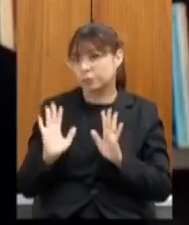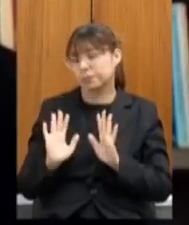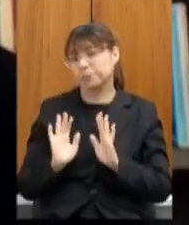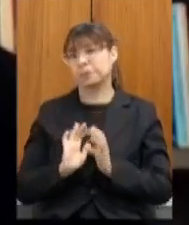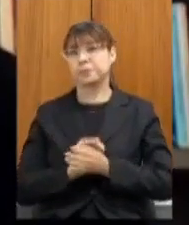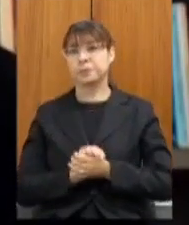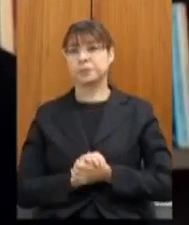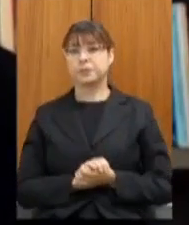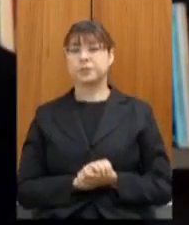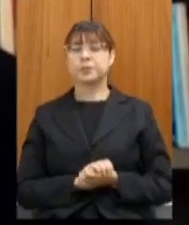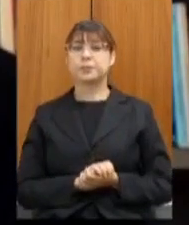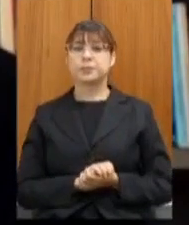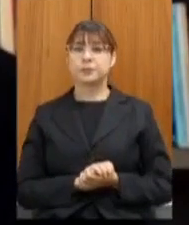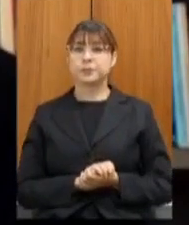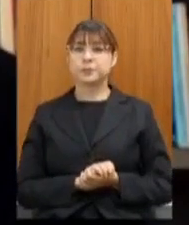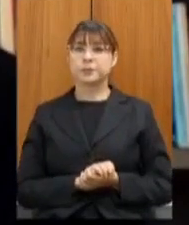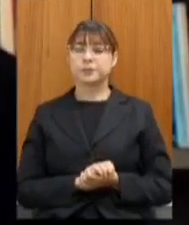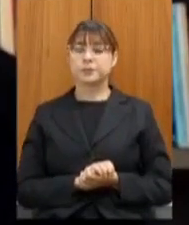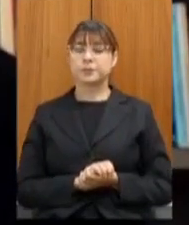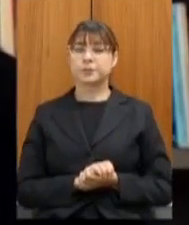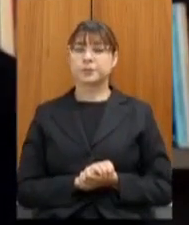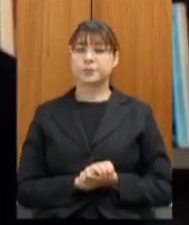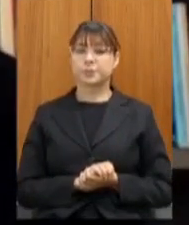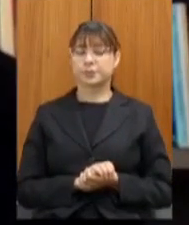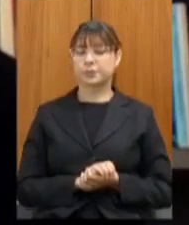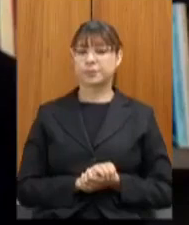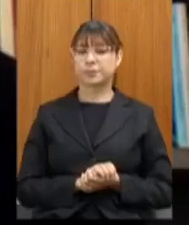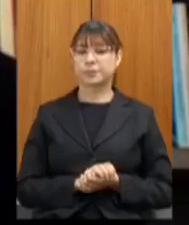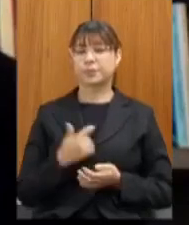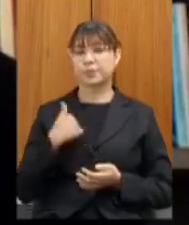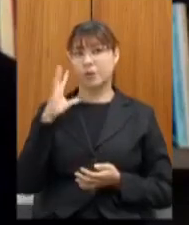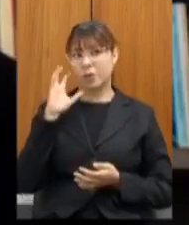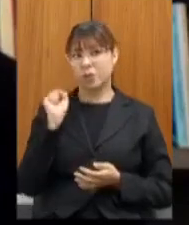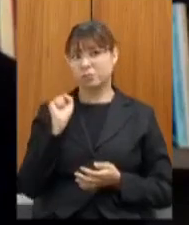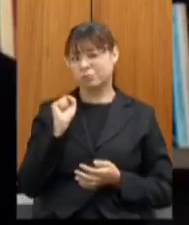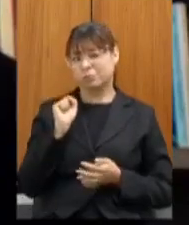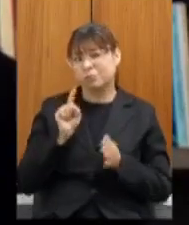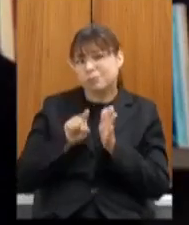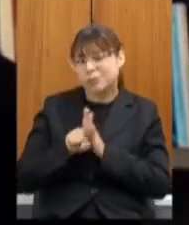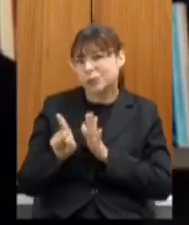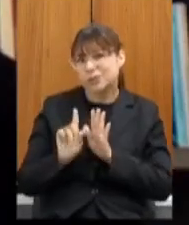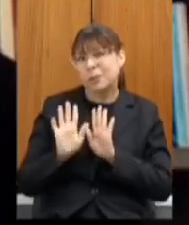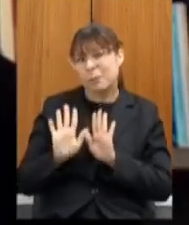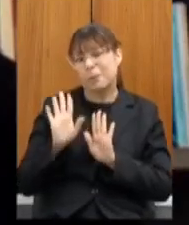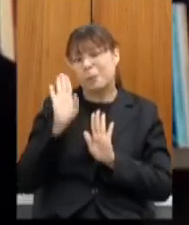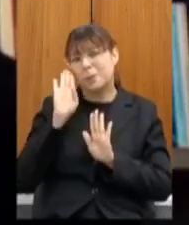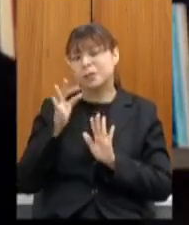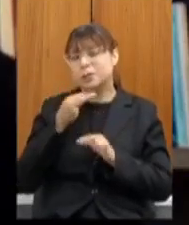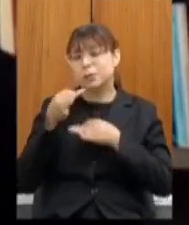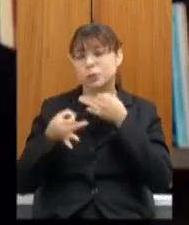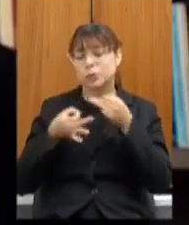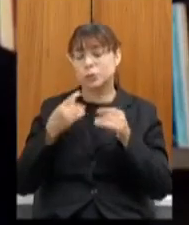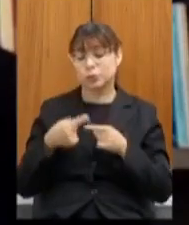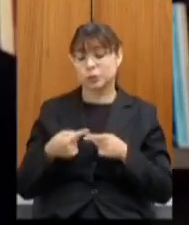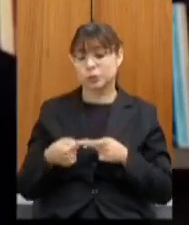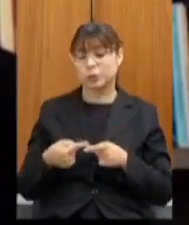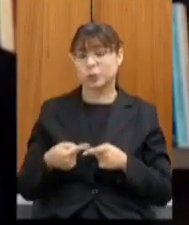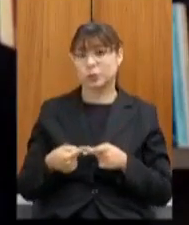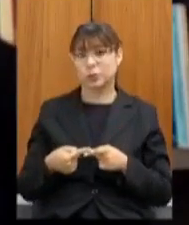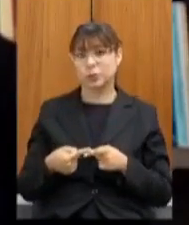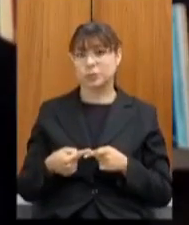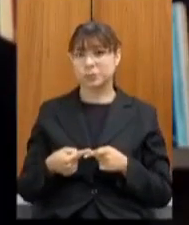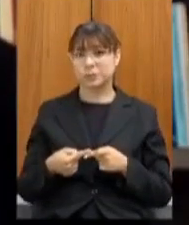eu creio que não teria nenhuma pergunta mas mais sugestões porque não sei